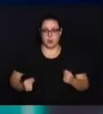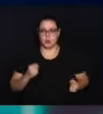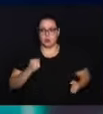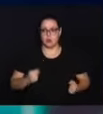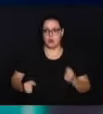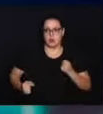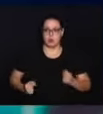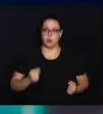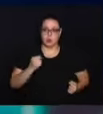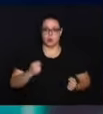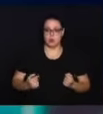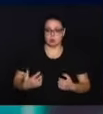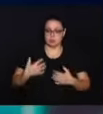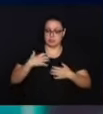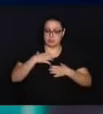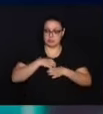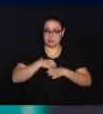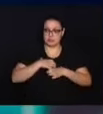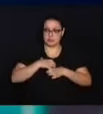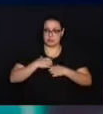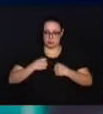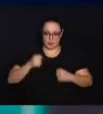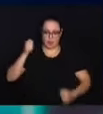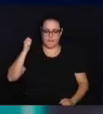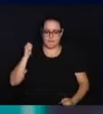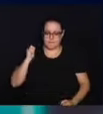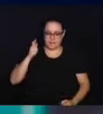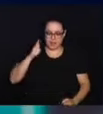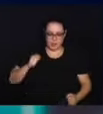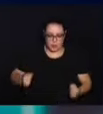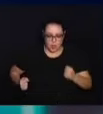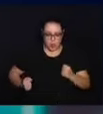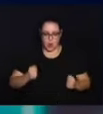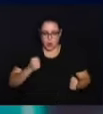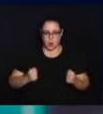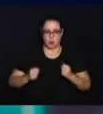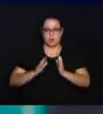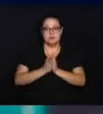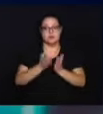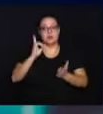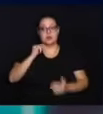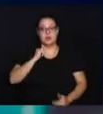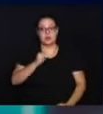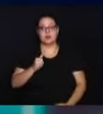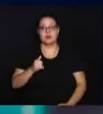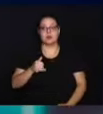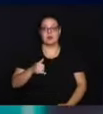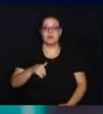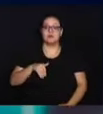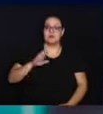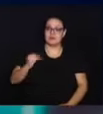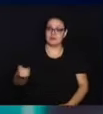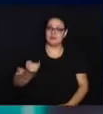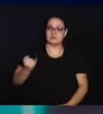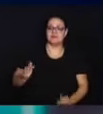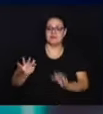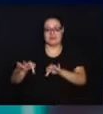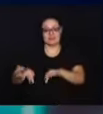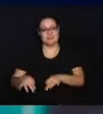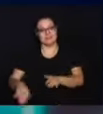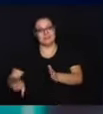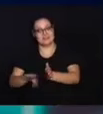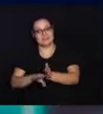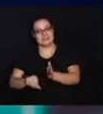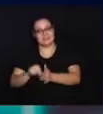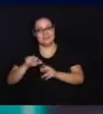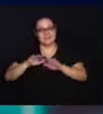você tem a emoção daquela largada. Mas o que a palavra de Deus diz, que o mais vale é o final, quando